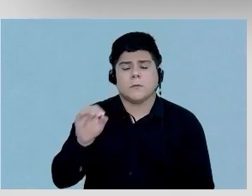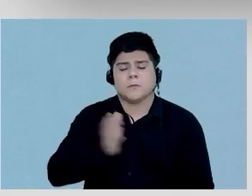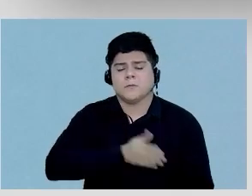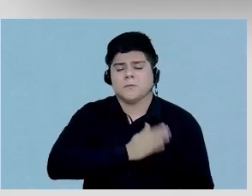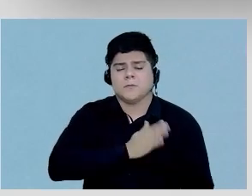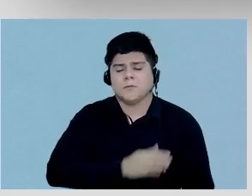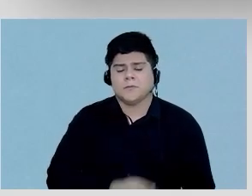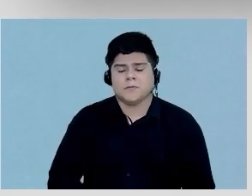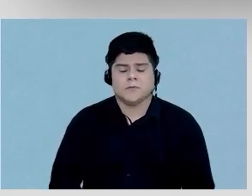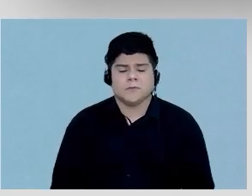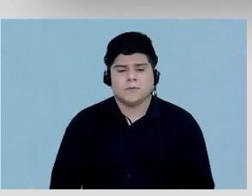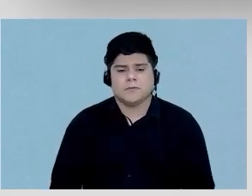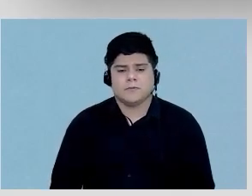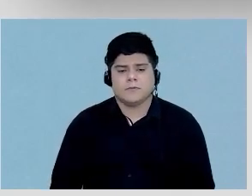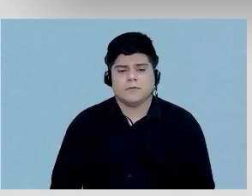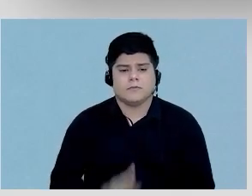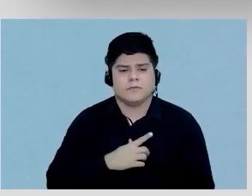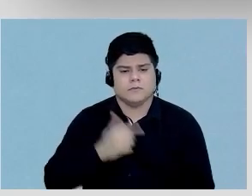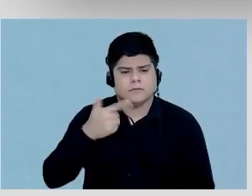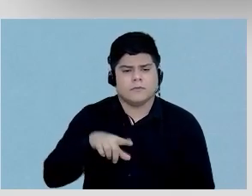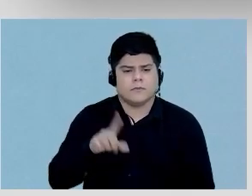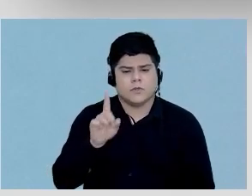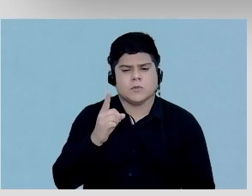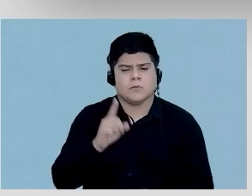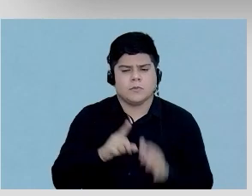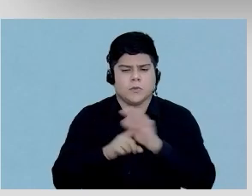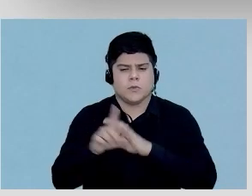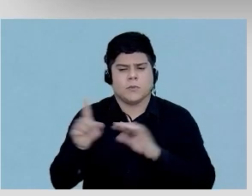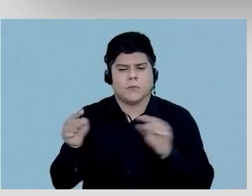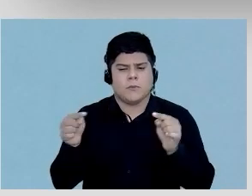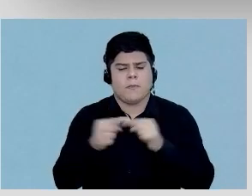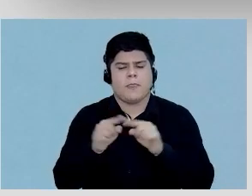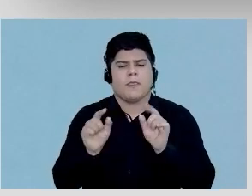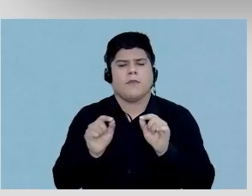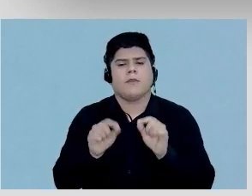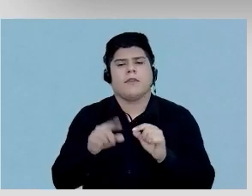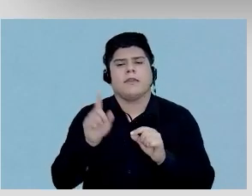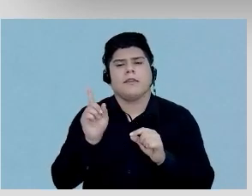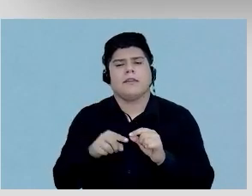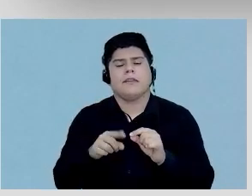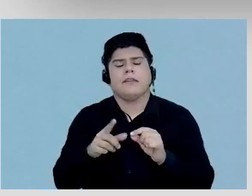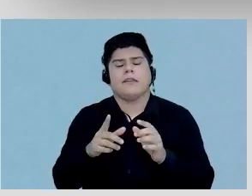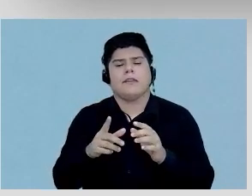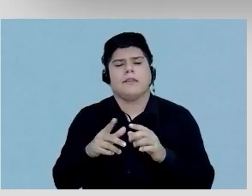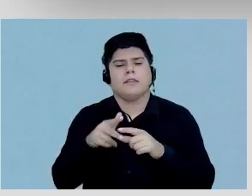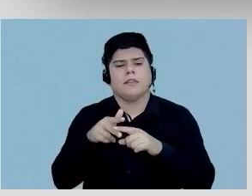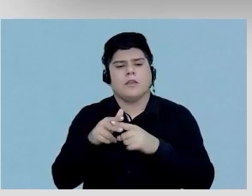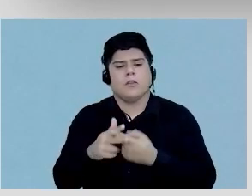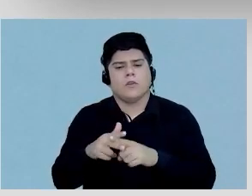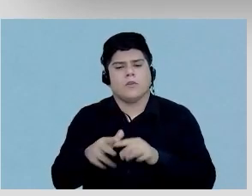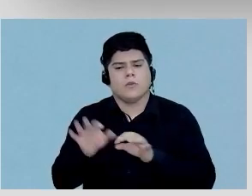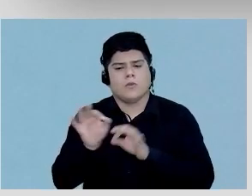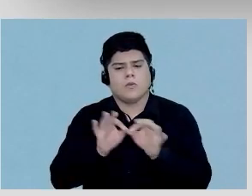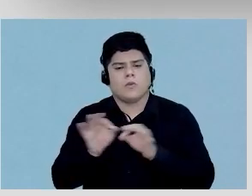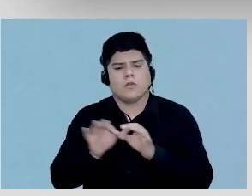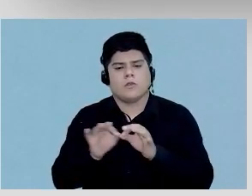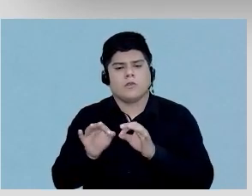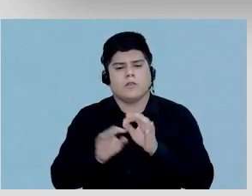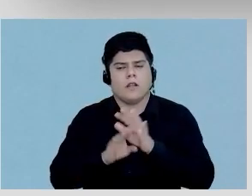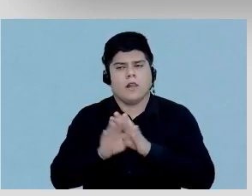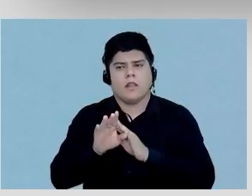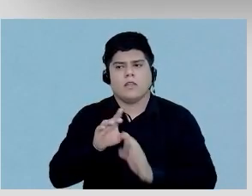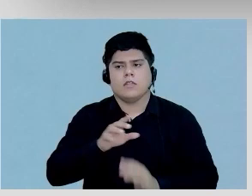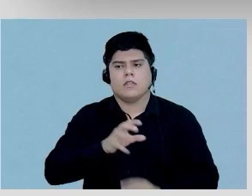Temos mais uma pergunta que diz respeito à questão da correção da atenuação